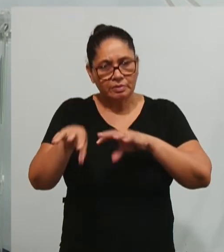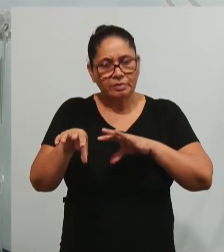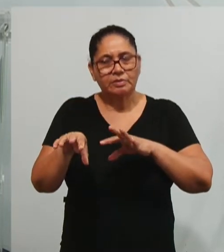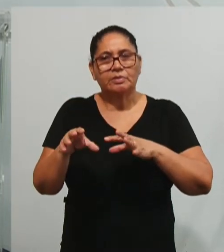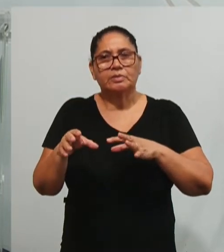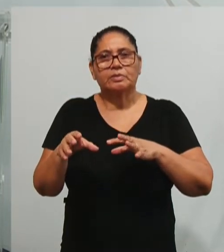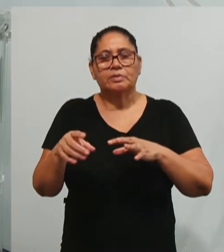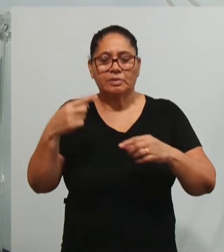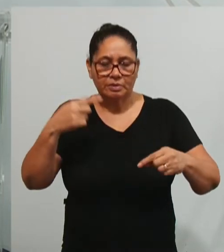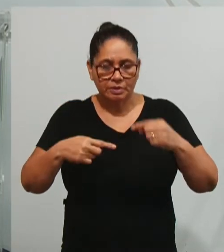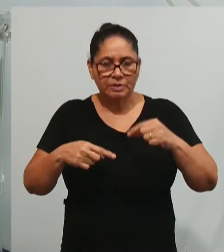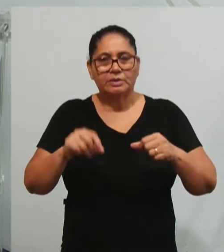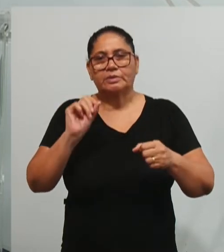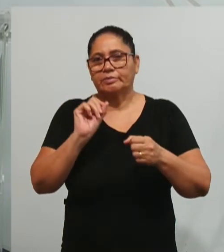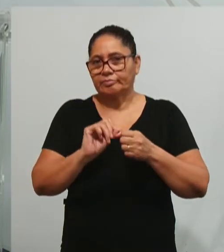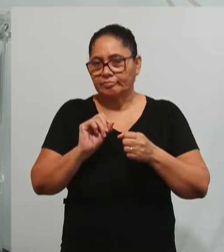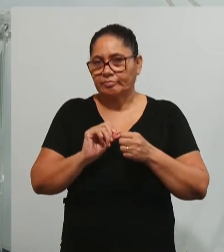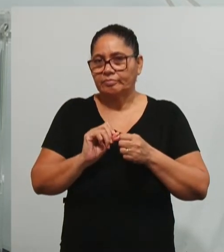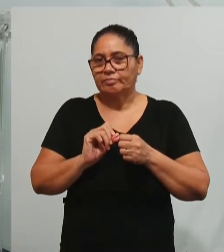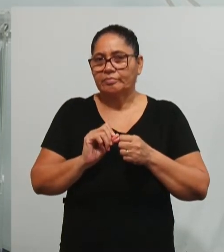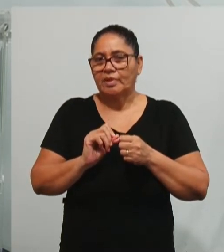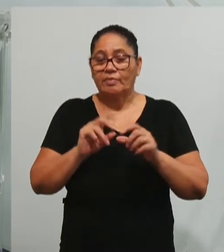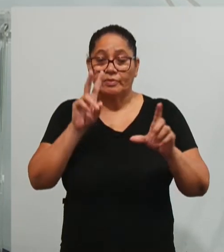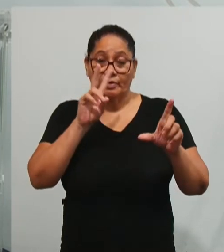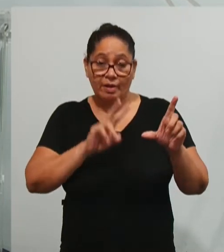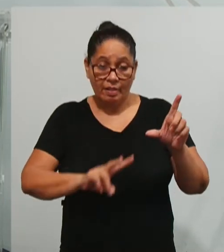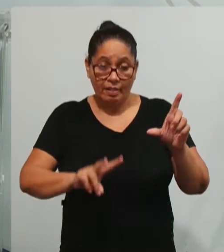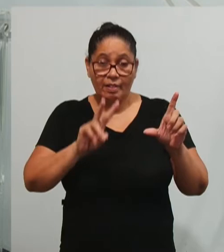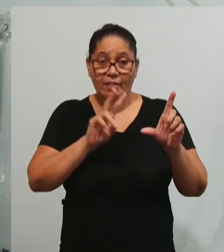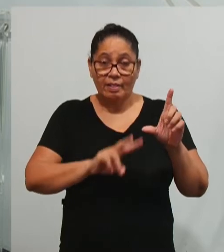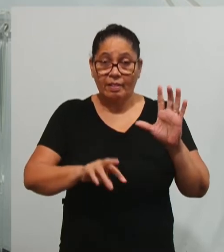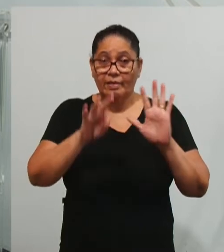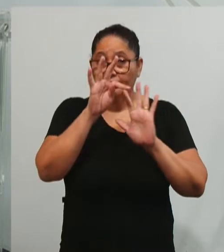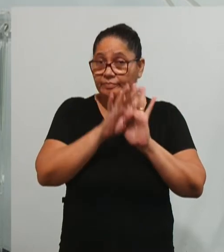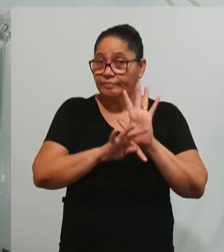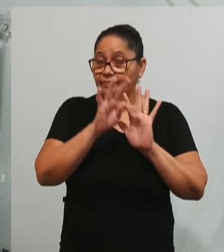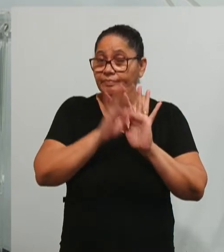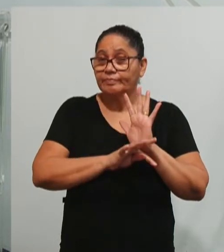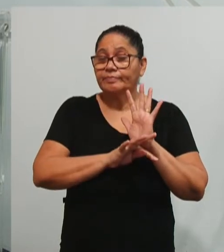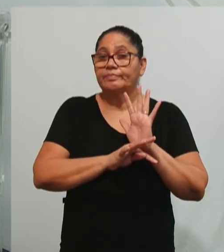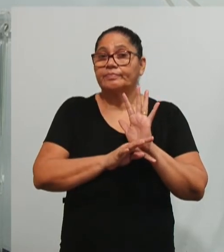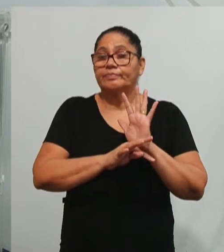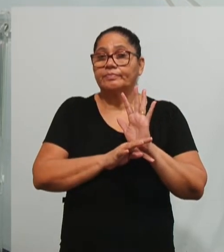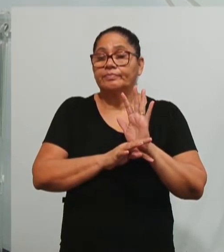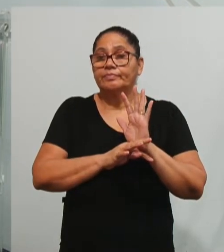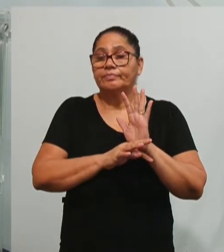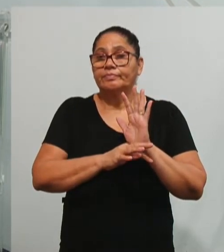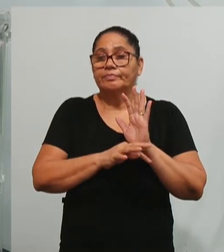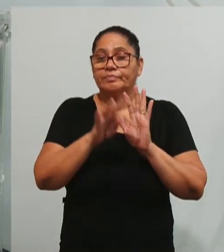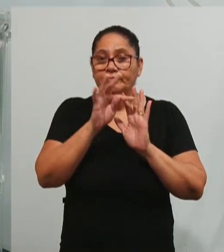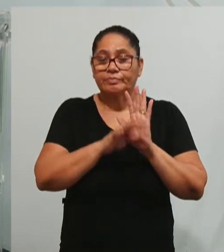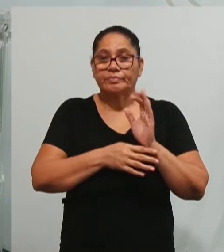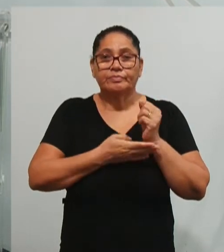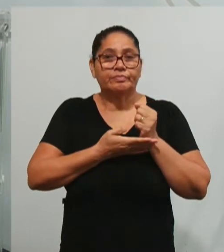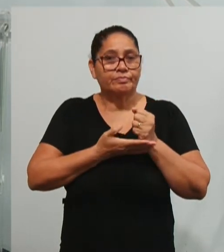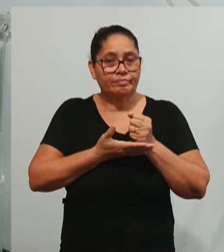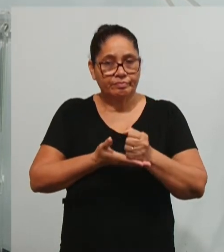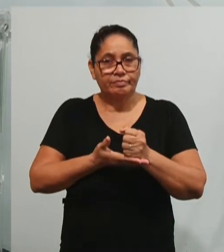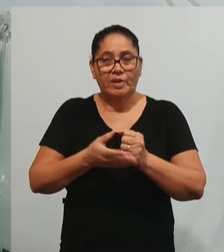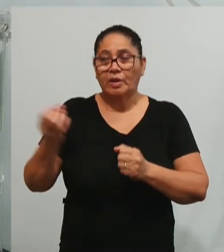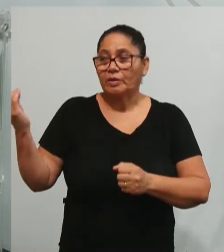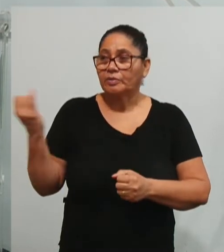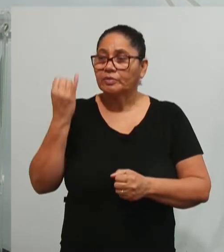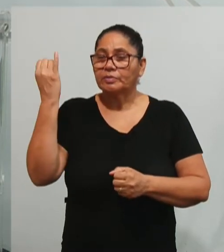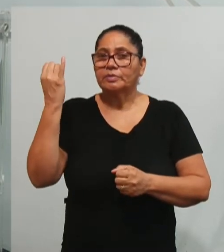as críticas que são feitas. Para isso, você tem que ler os textos que estão lá como textos complementares. É extremamente importante você